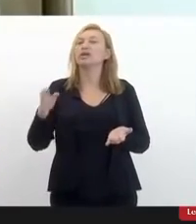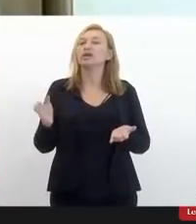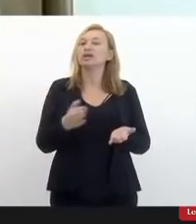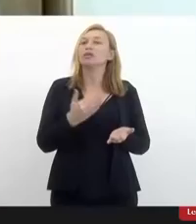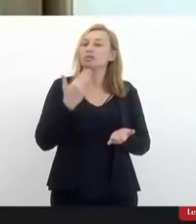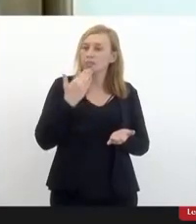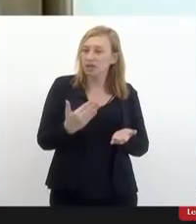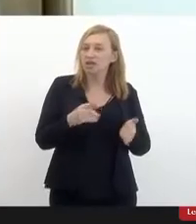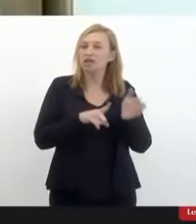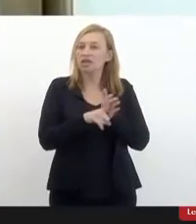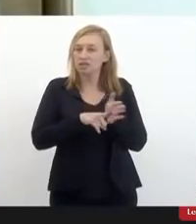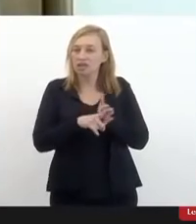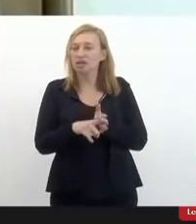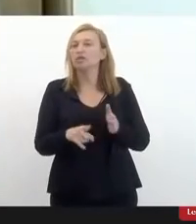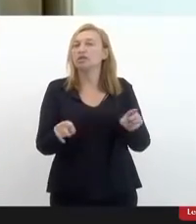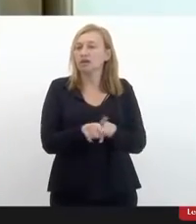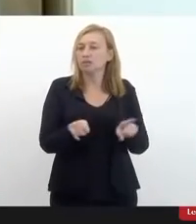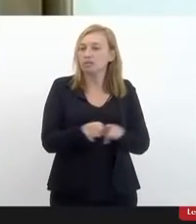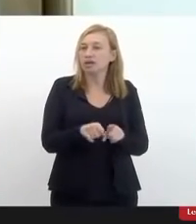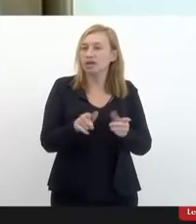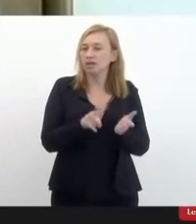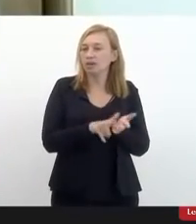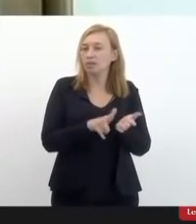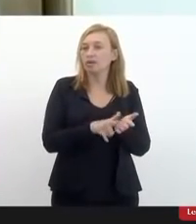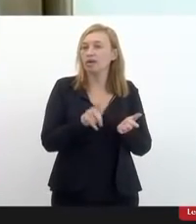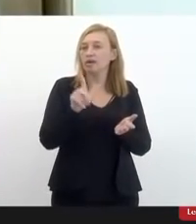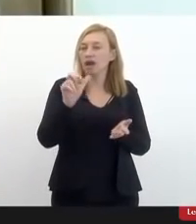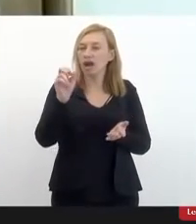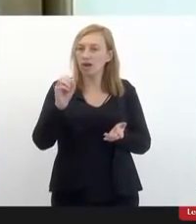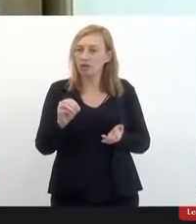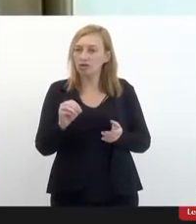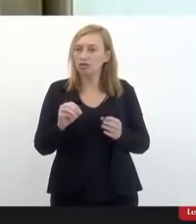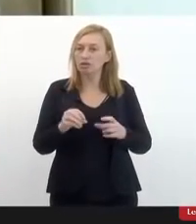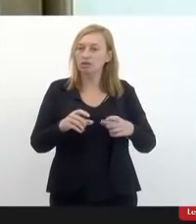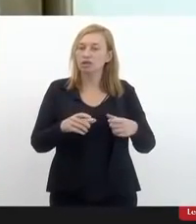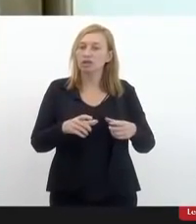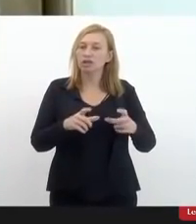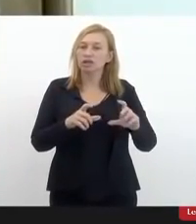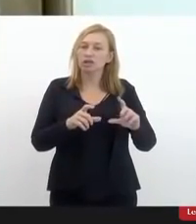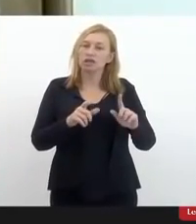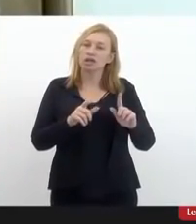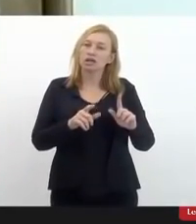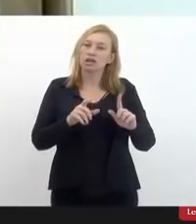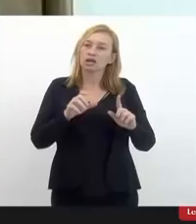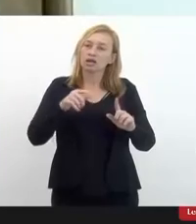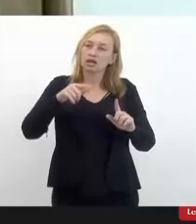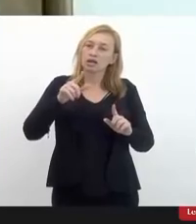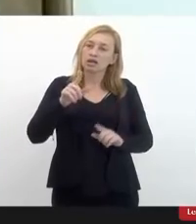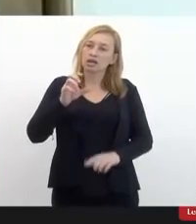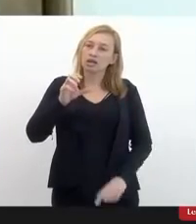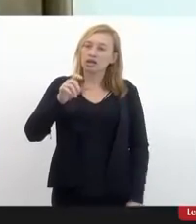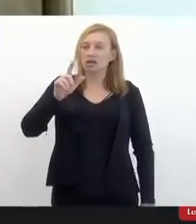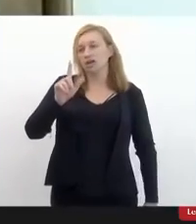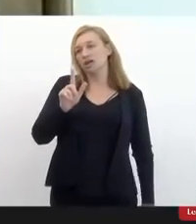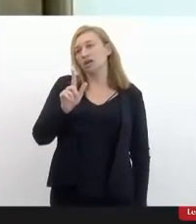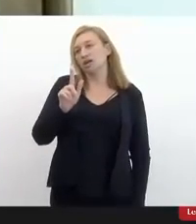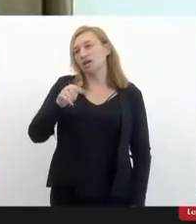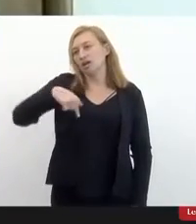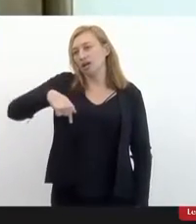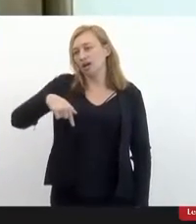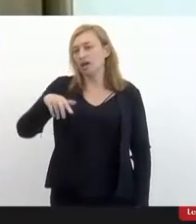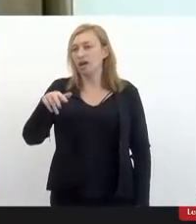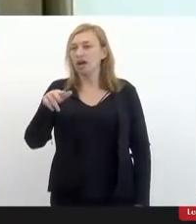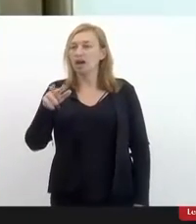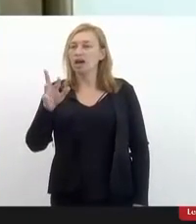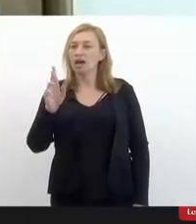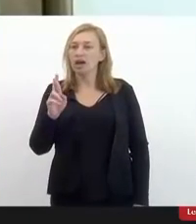exame, ele pode emitir laudo. Um laudo que vem com QR Code do CRM, ele pode facilmente ser checado quanto à